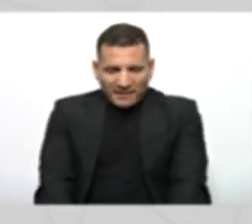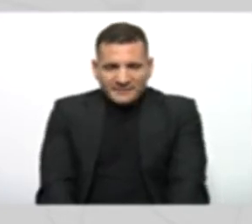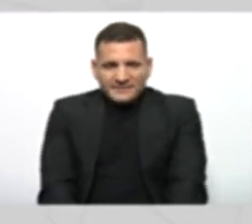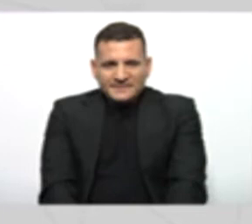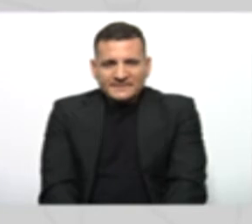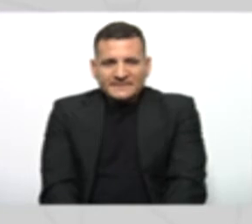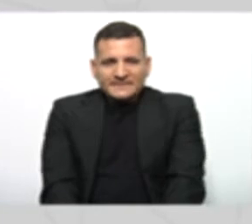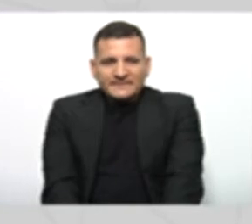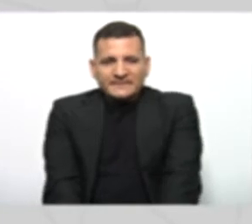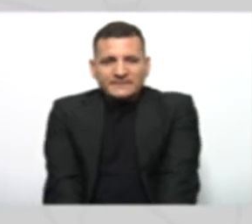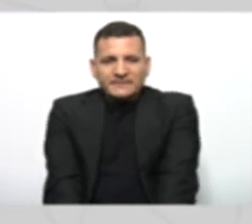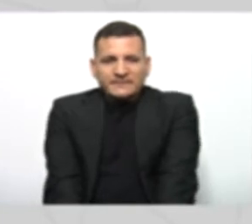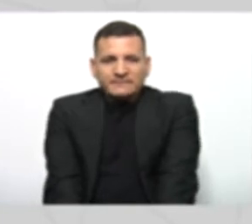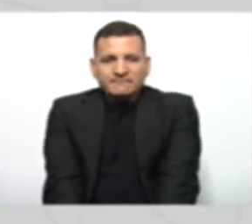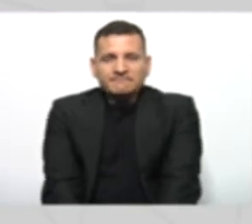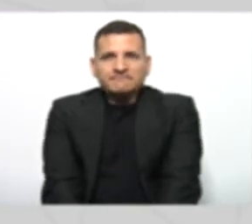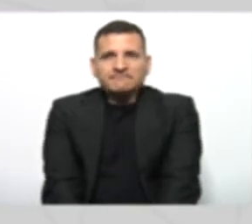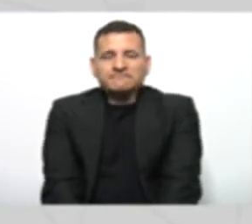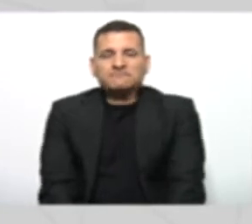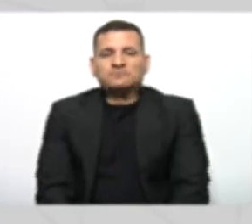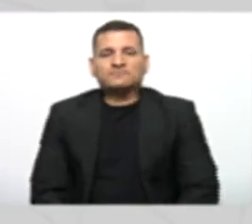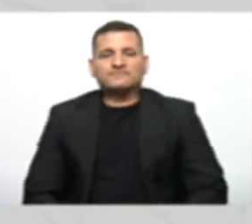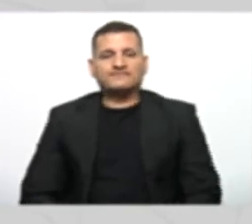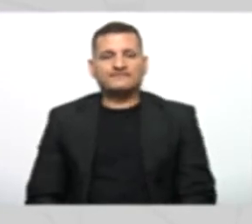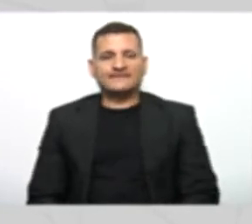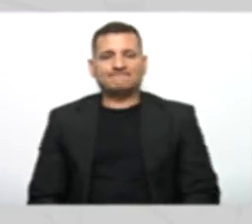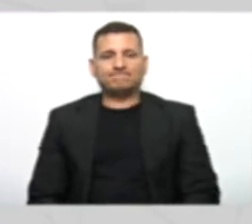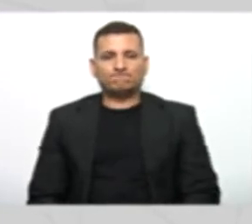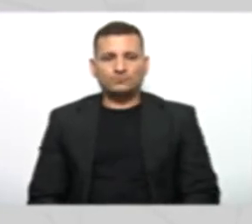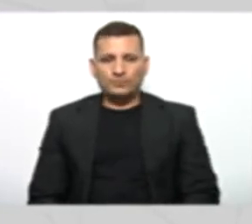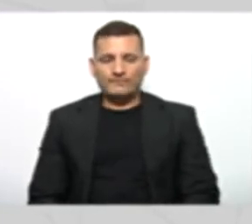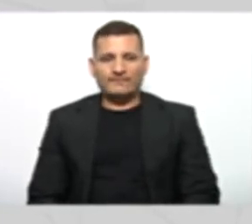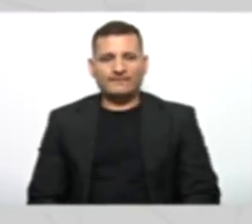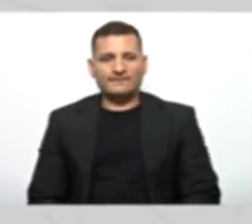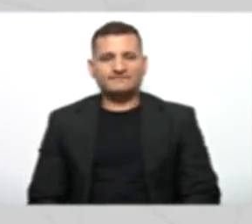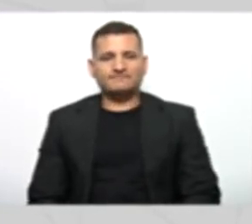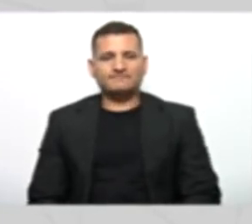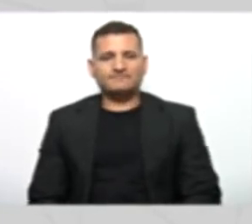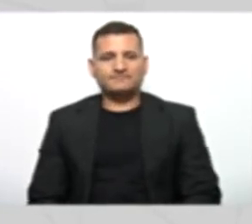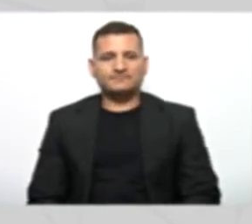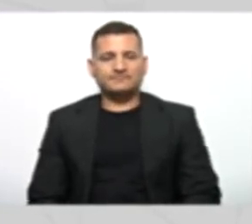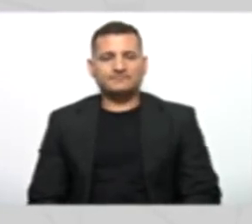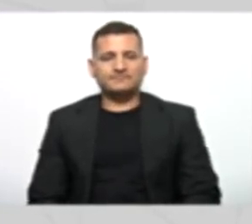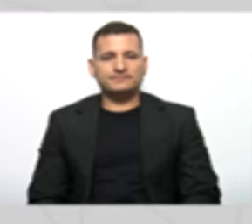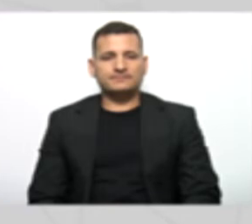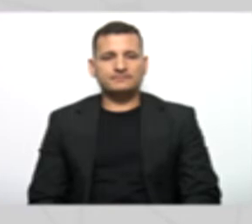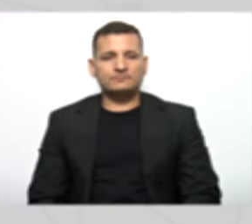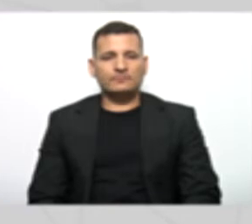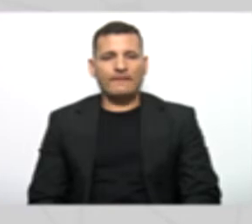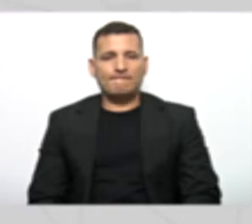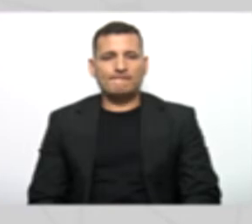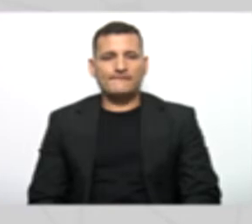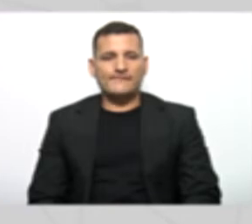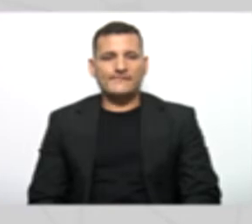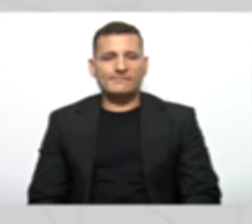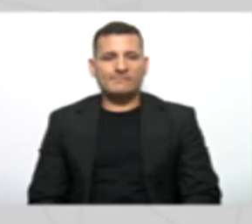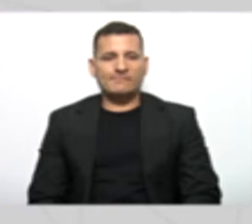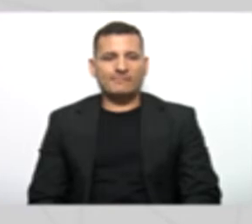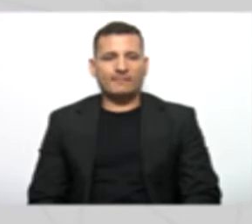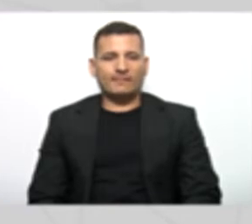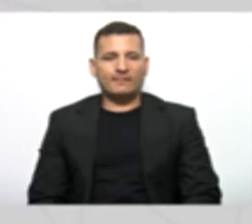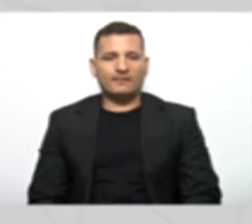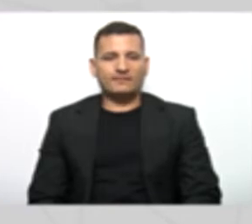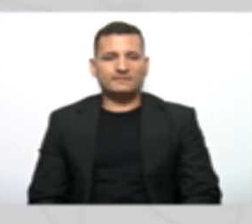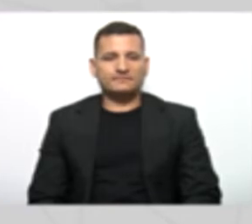construtor, vão ficar para as classes filhas. Mais na frente, vocês vão entender o porquê. Então, nós vamos aqui criar o